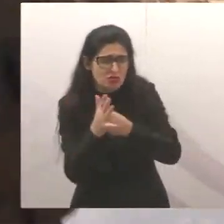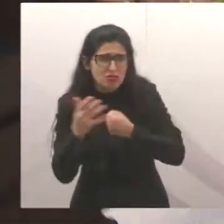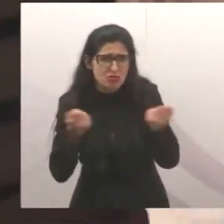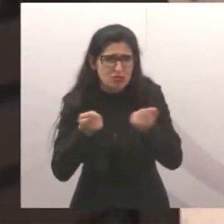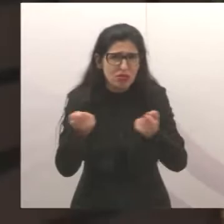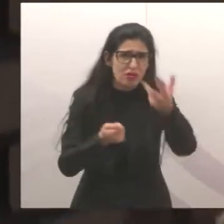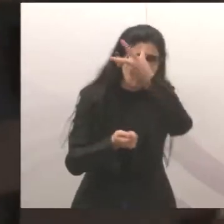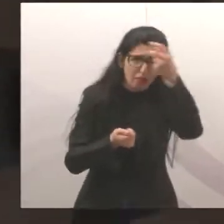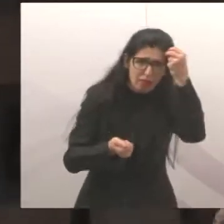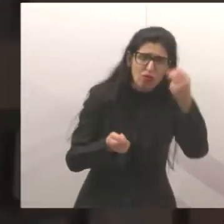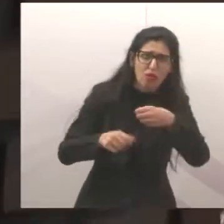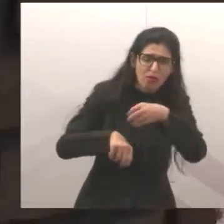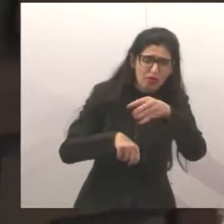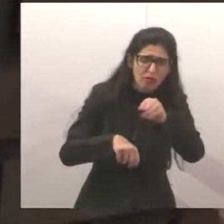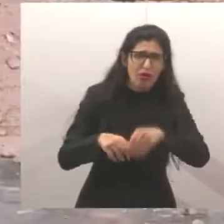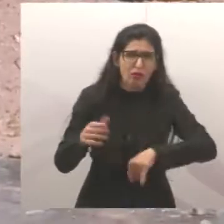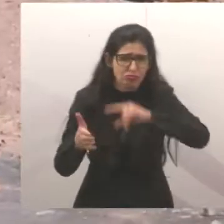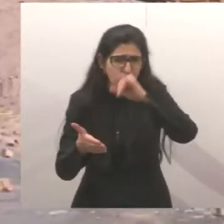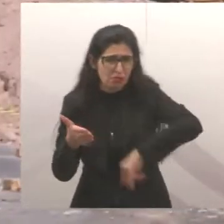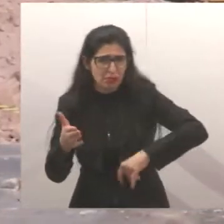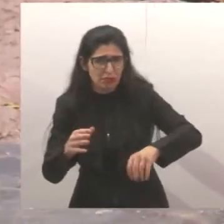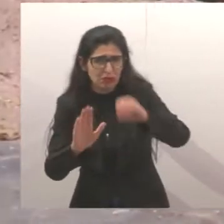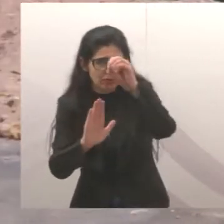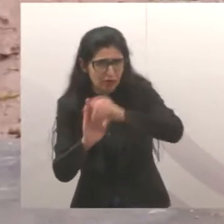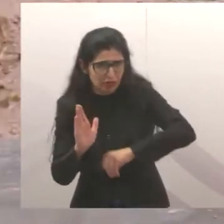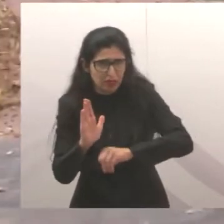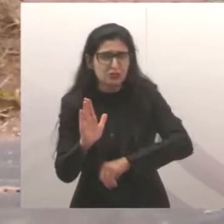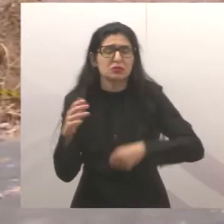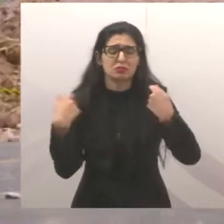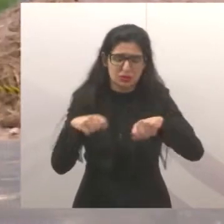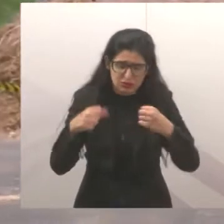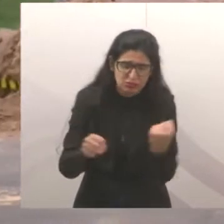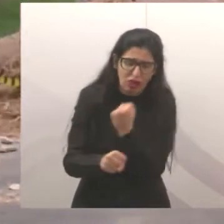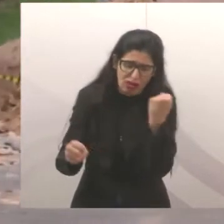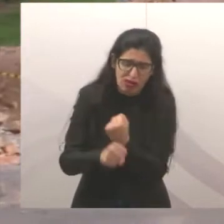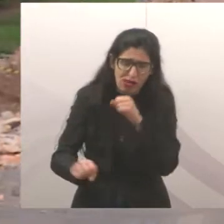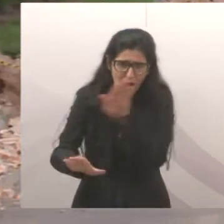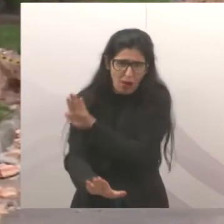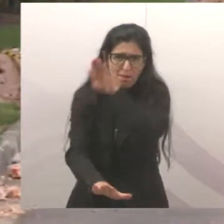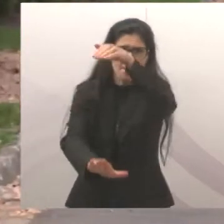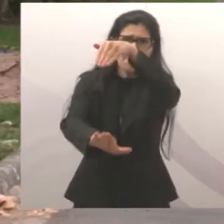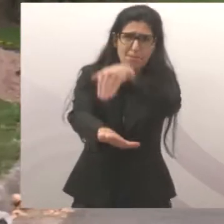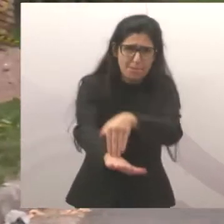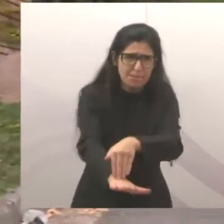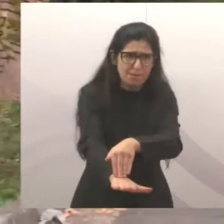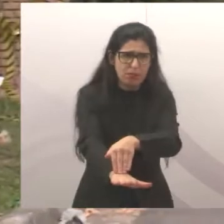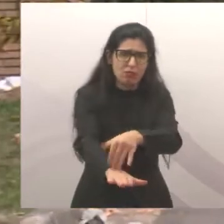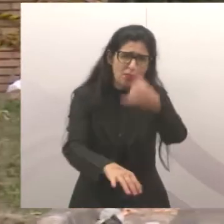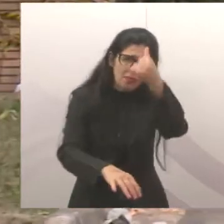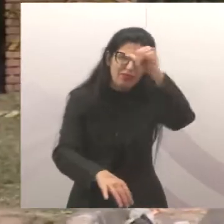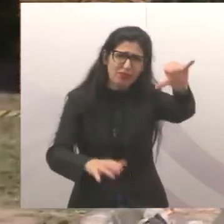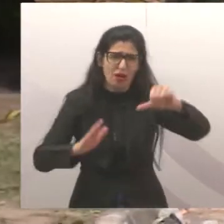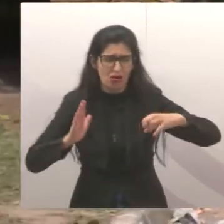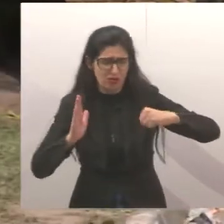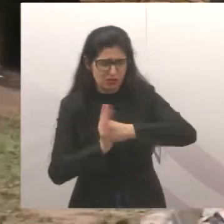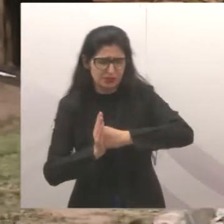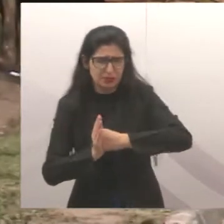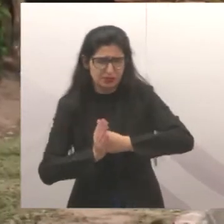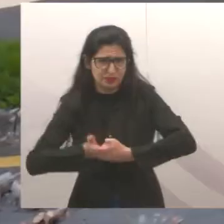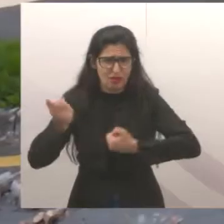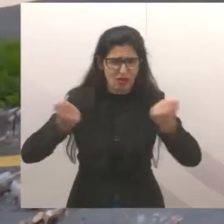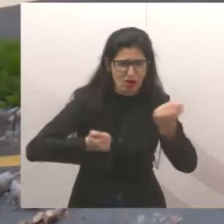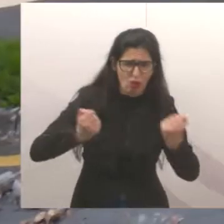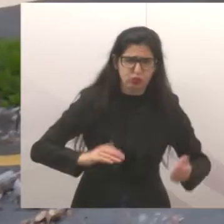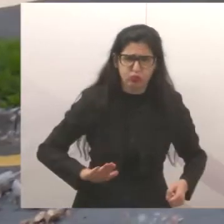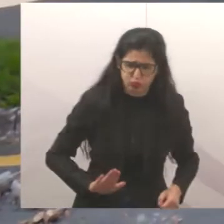a prefeitura de novo, vou pedir que faça a lombada, porque pode acontecer mais acidente depois de sair. Você estava, ligou para mim hoje e disse que